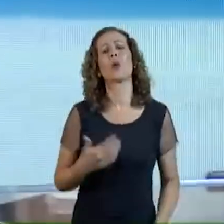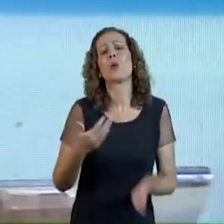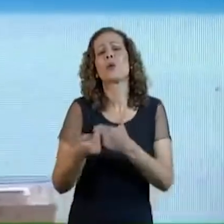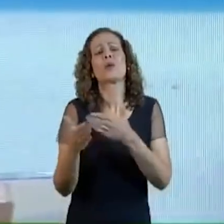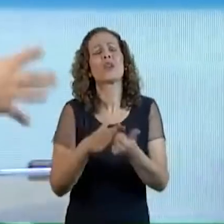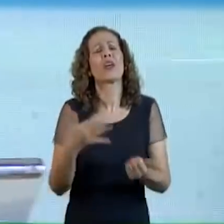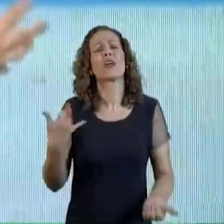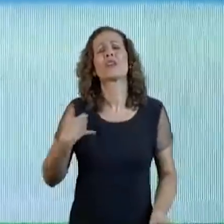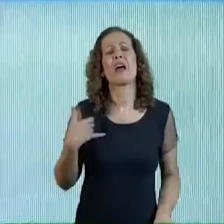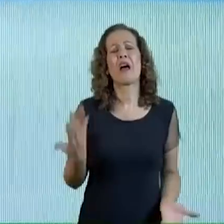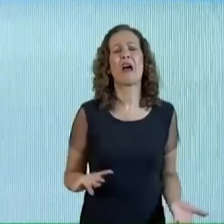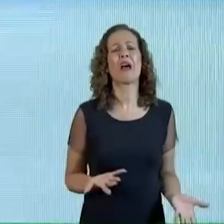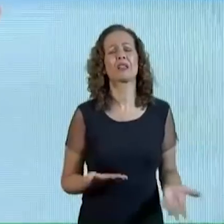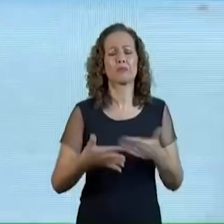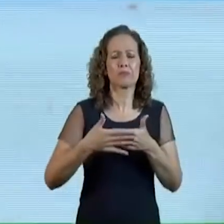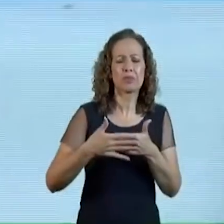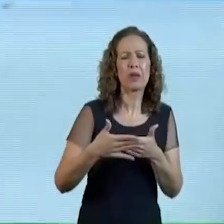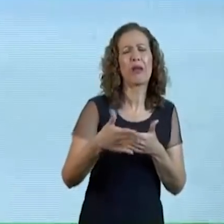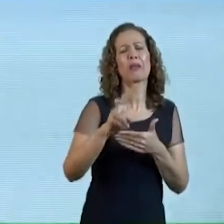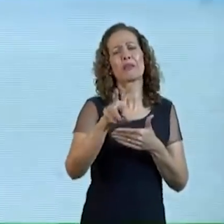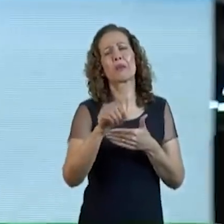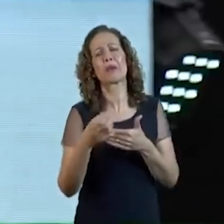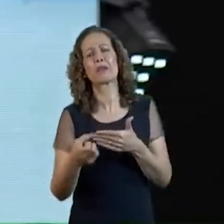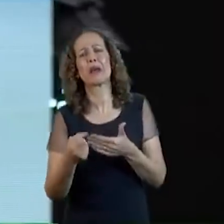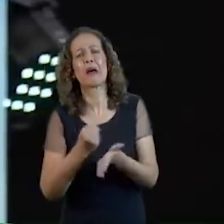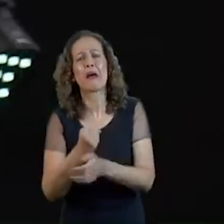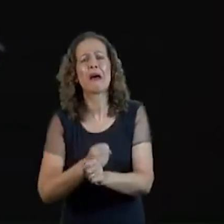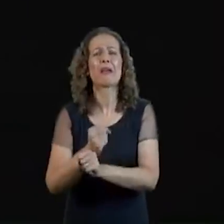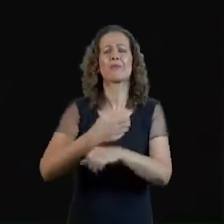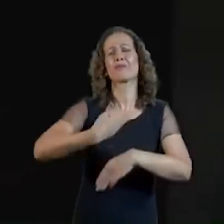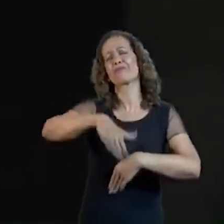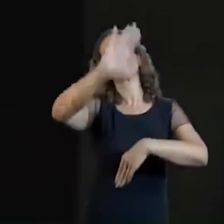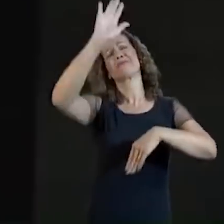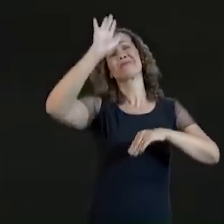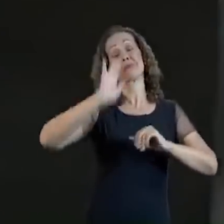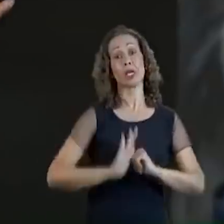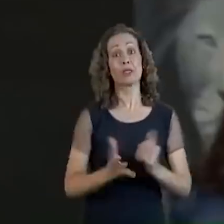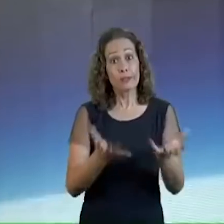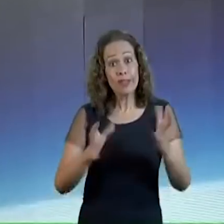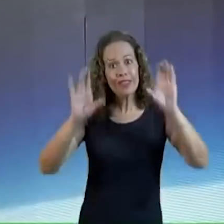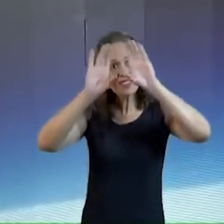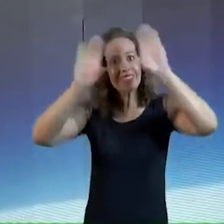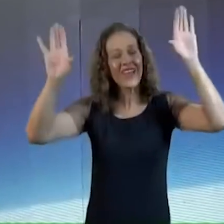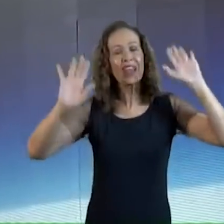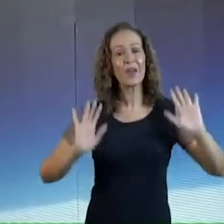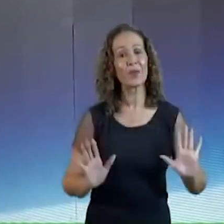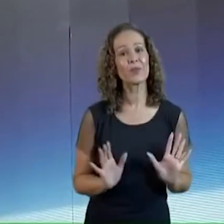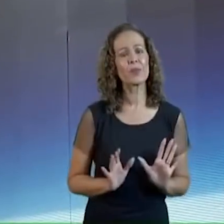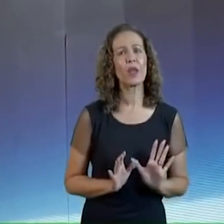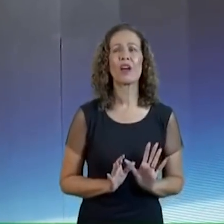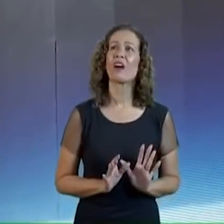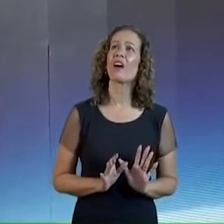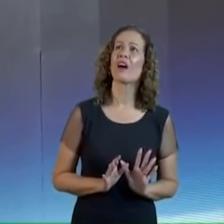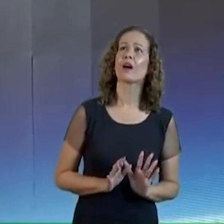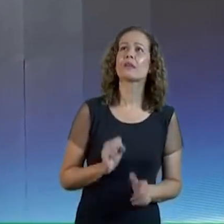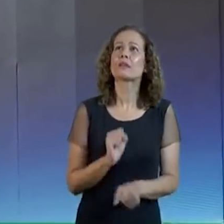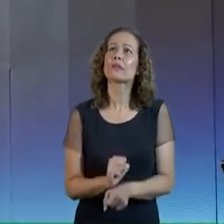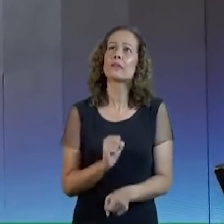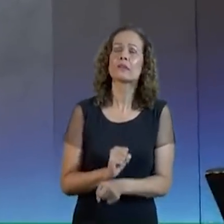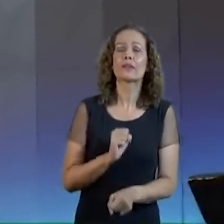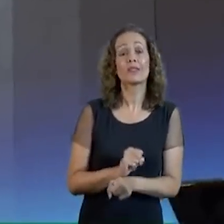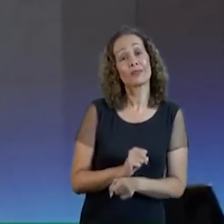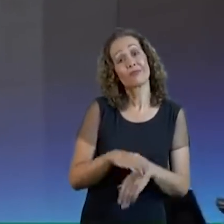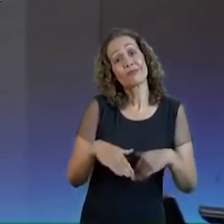de vida pela frente Ele quer o céu E aí, enquanto ele sabe que não vai para o céu Ele traz o céu até ele todo dia